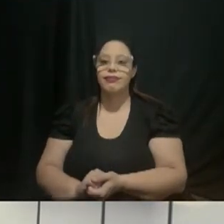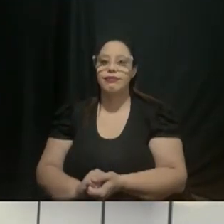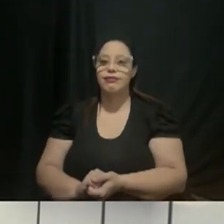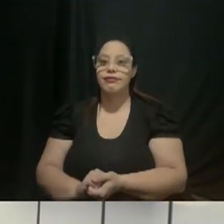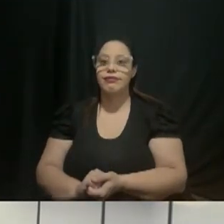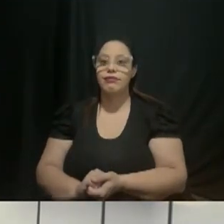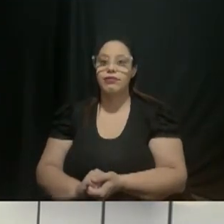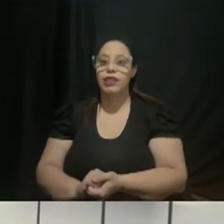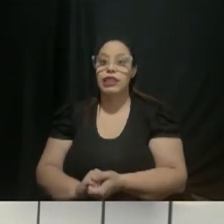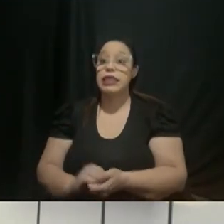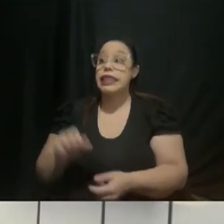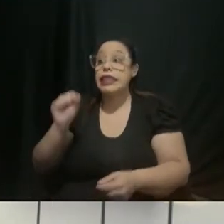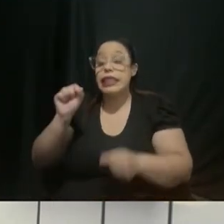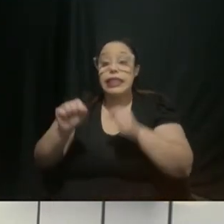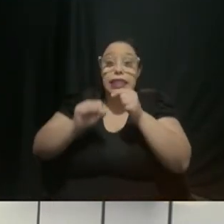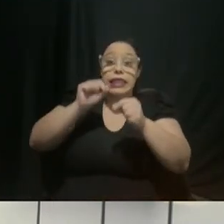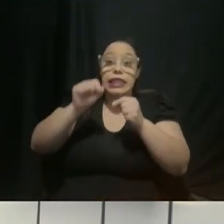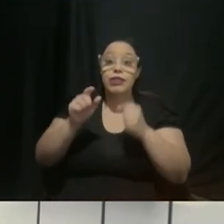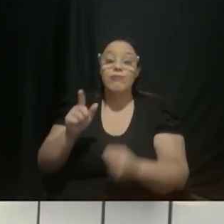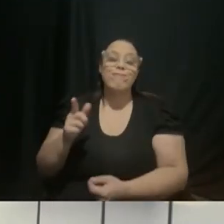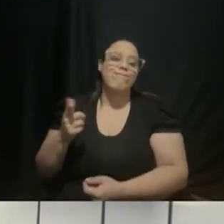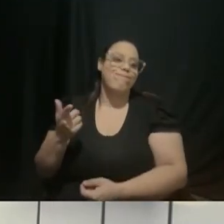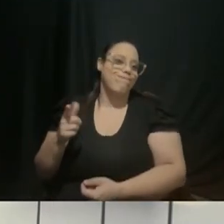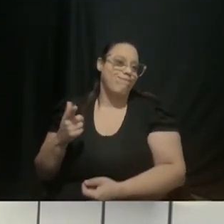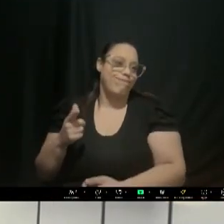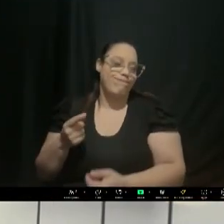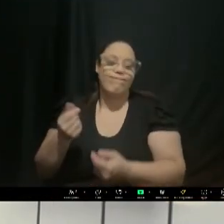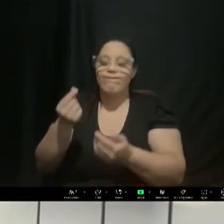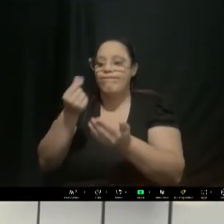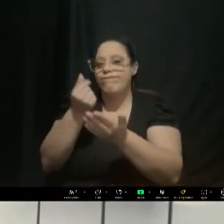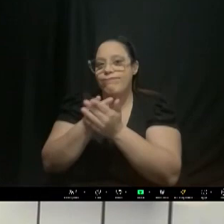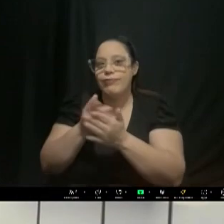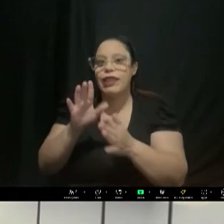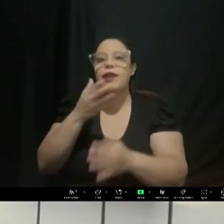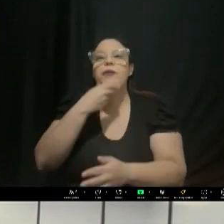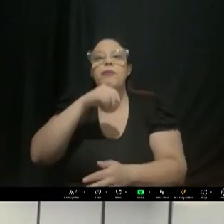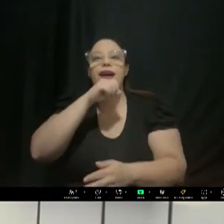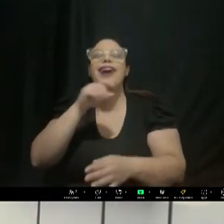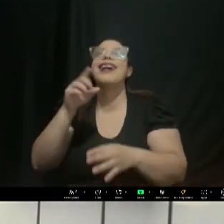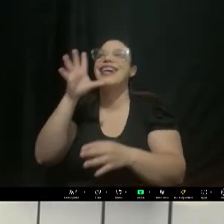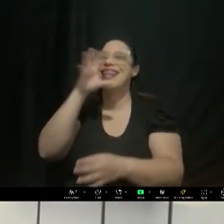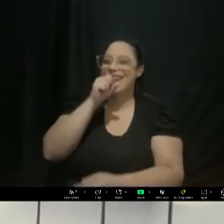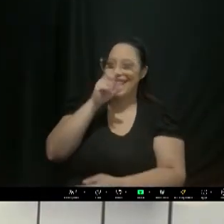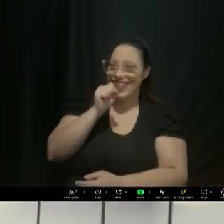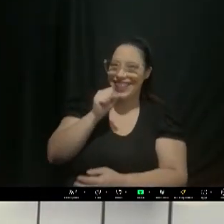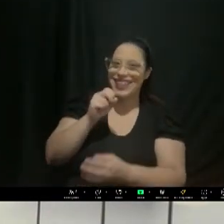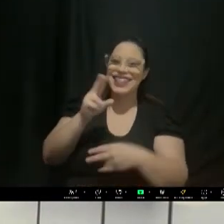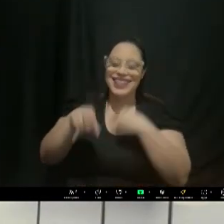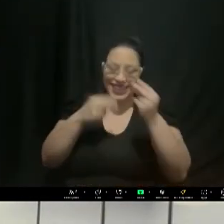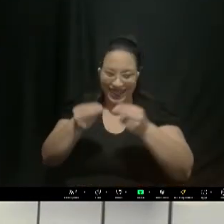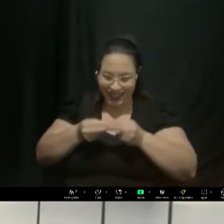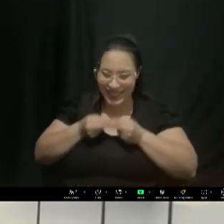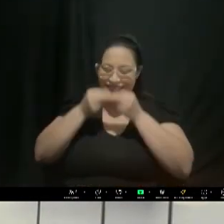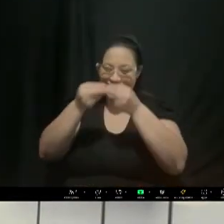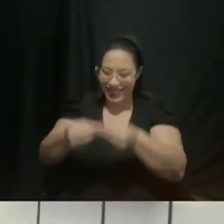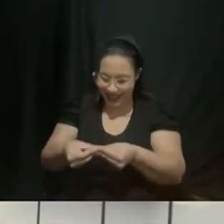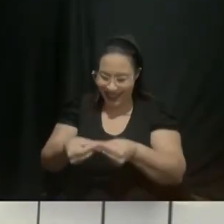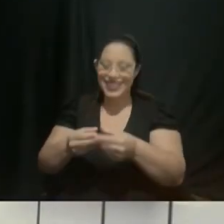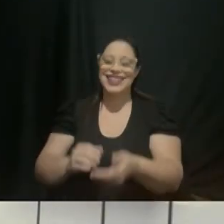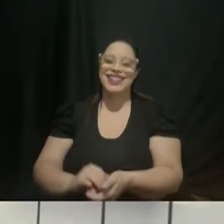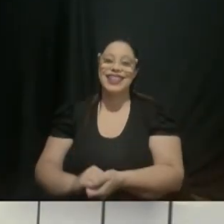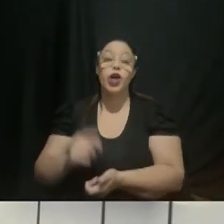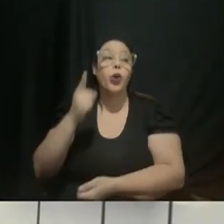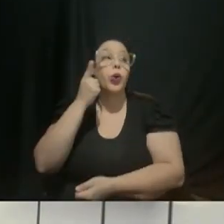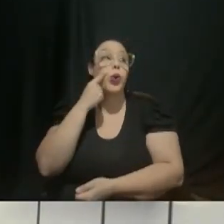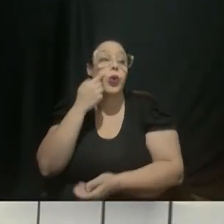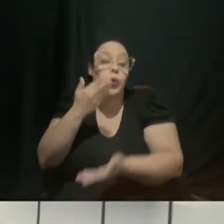que ainda não comprou mas pai, fique tranquilo até sábado o presente será comprado Olha só a gente segue aqui com o